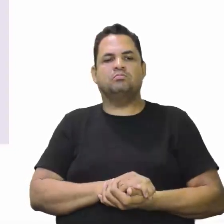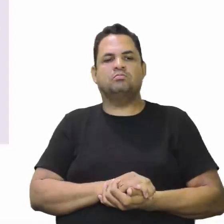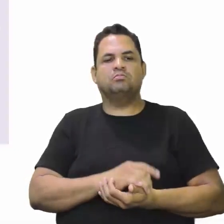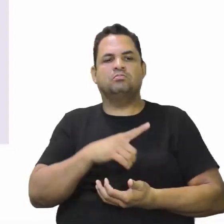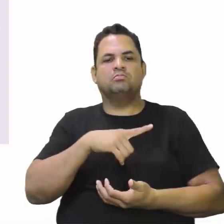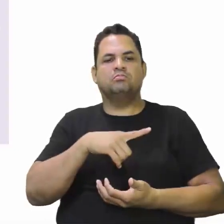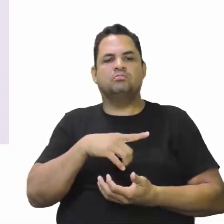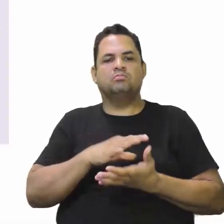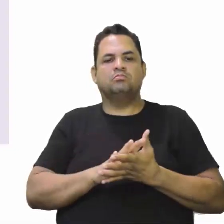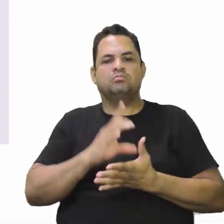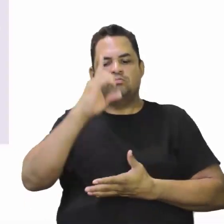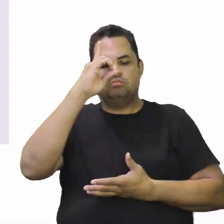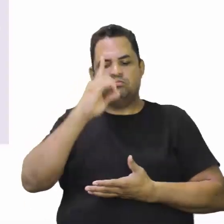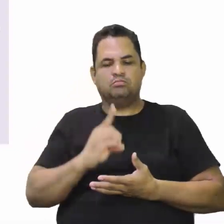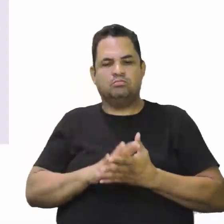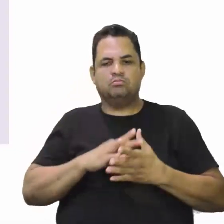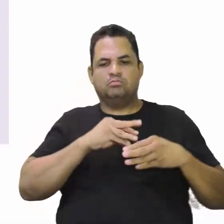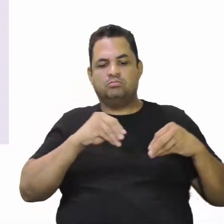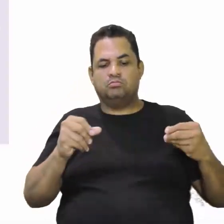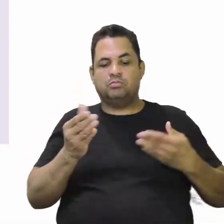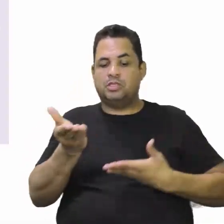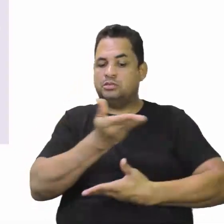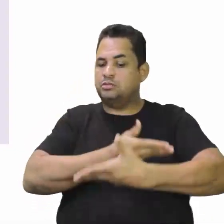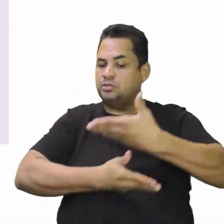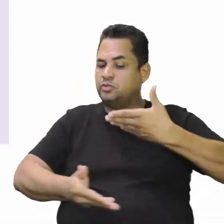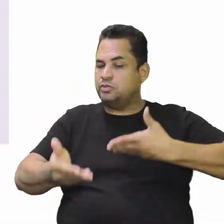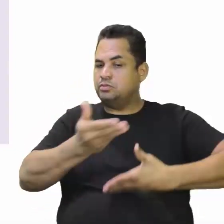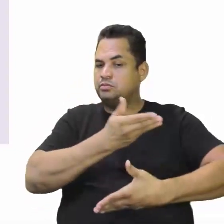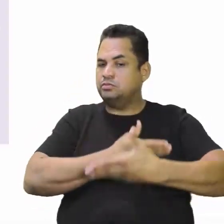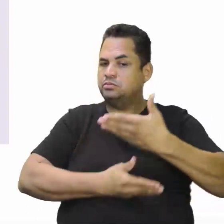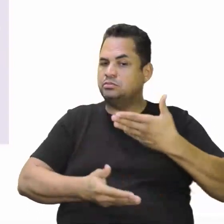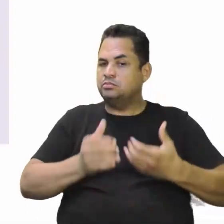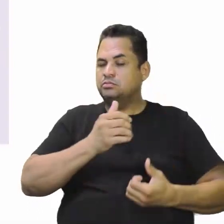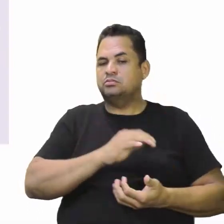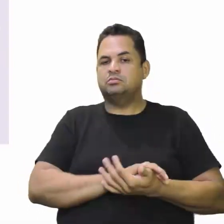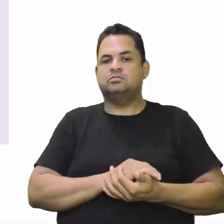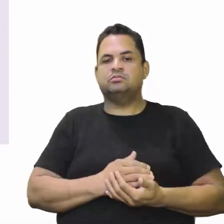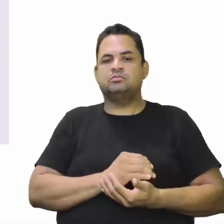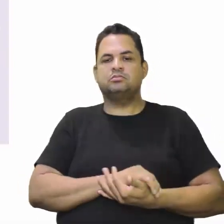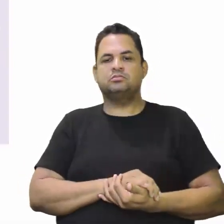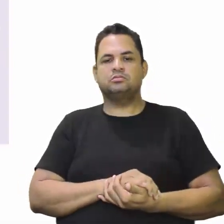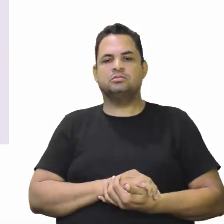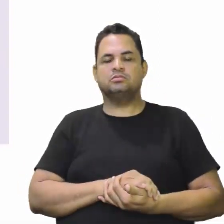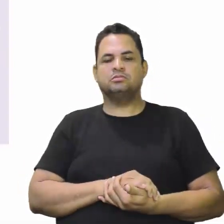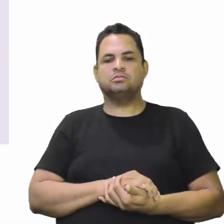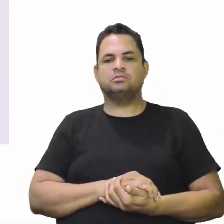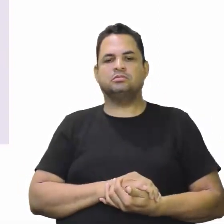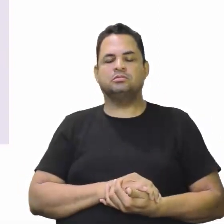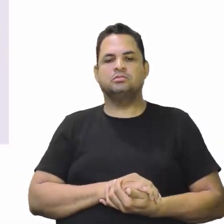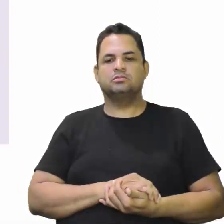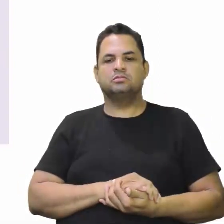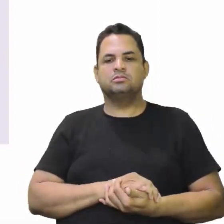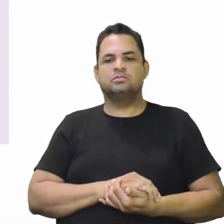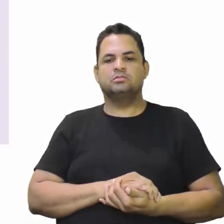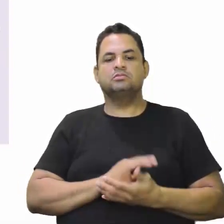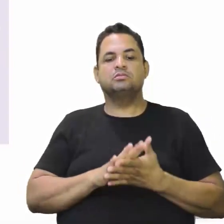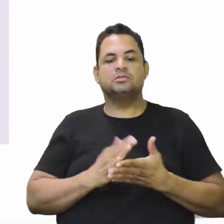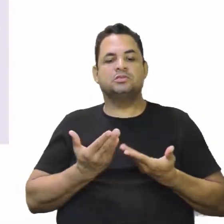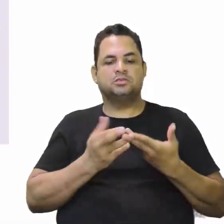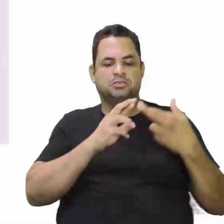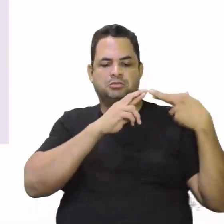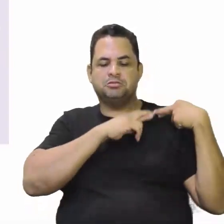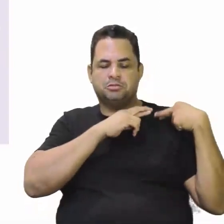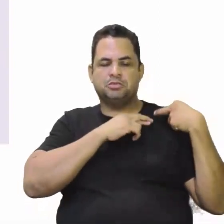todo o direito da terra. Mas esse direito era recíproco. Assim como ele tinha direito da terra. Ele tinha deveres com a